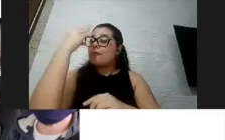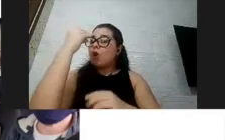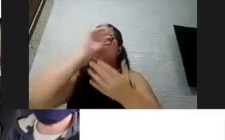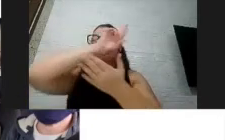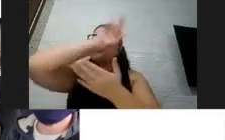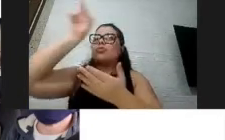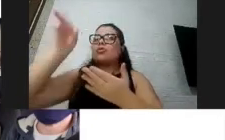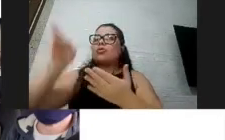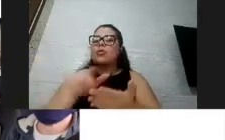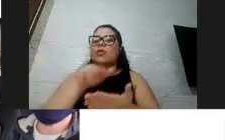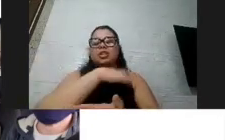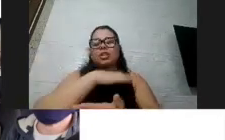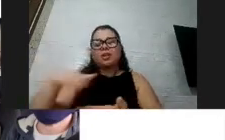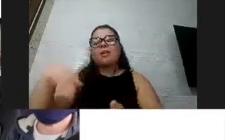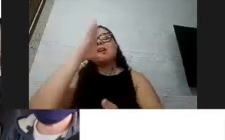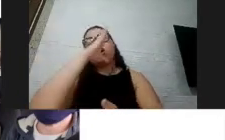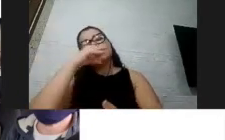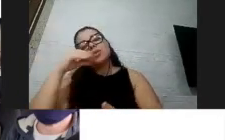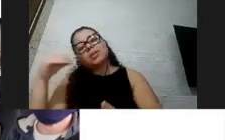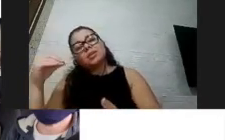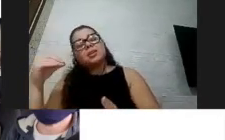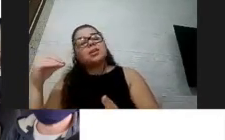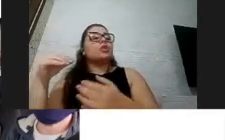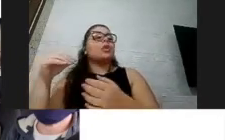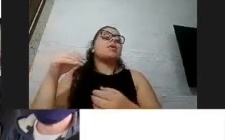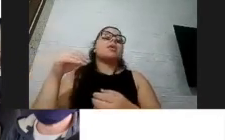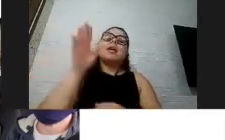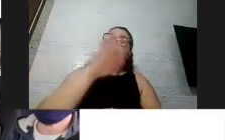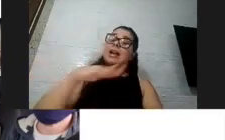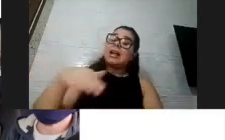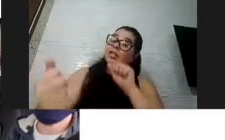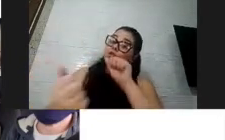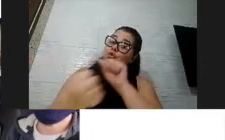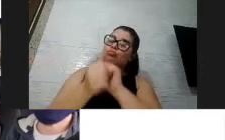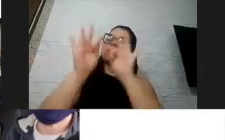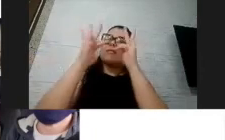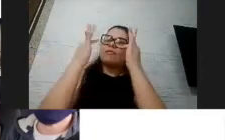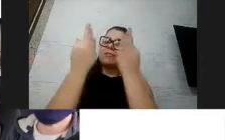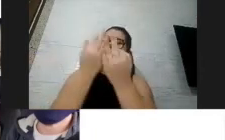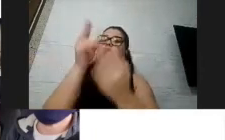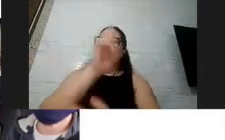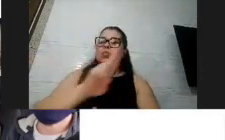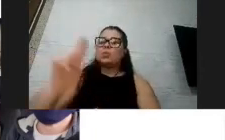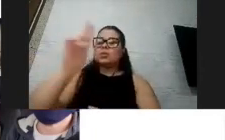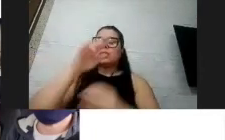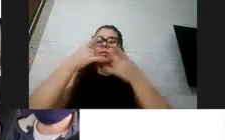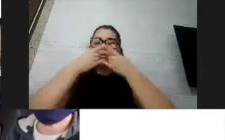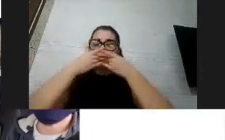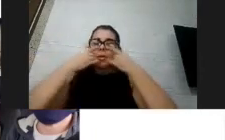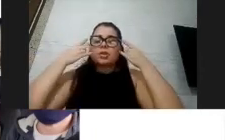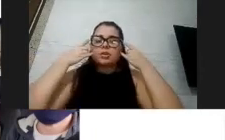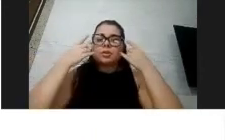adolescentes, de crianças com seus pais usando a máscara, tá? Então, para a gente ver essas